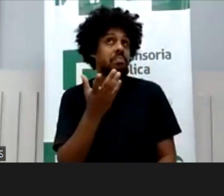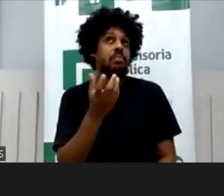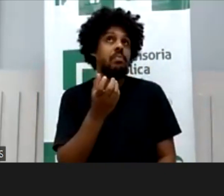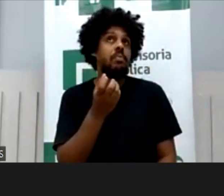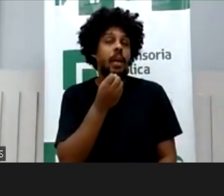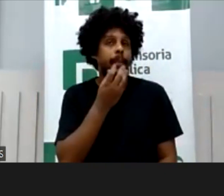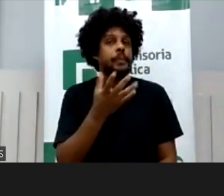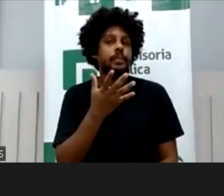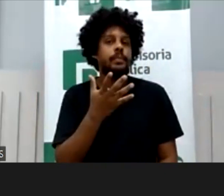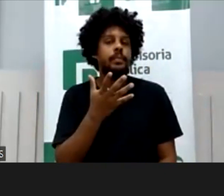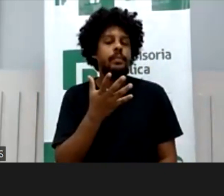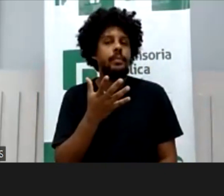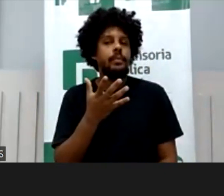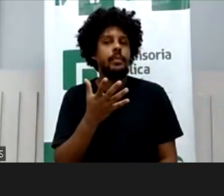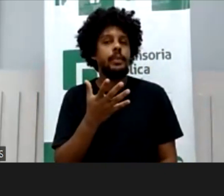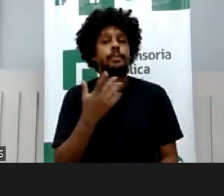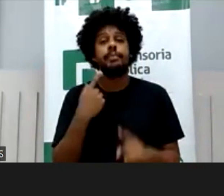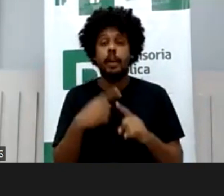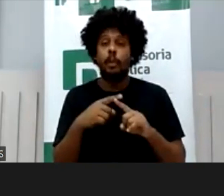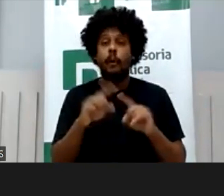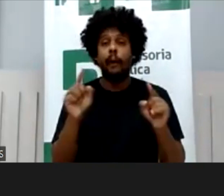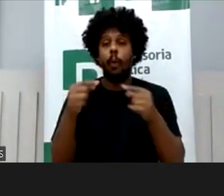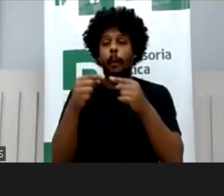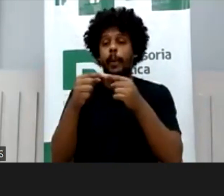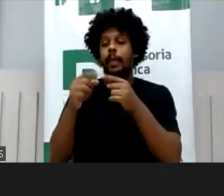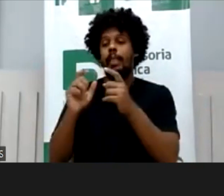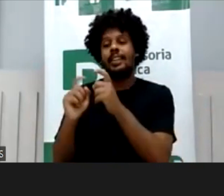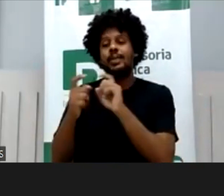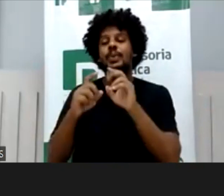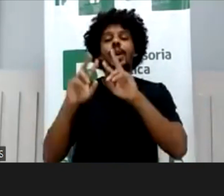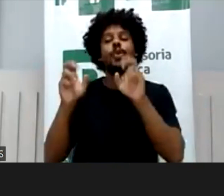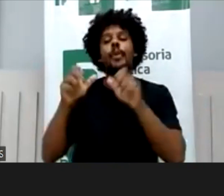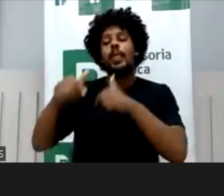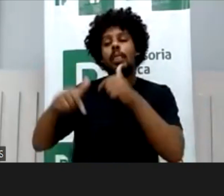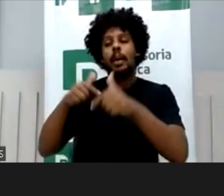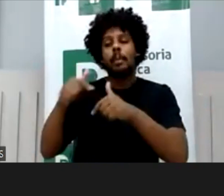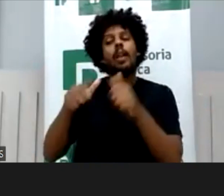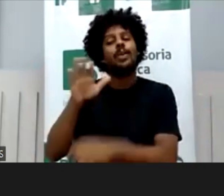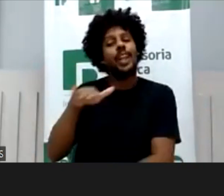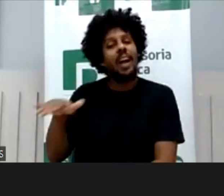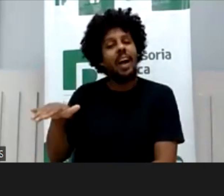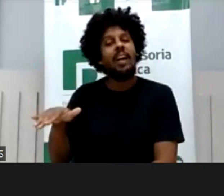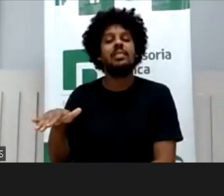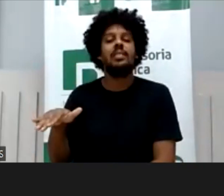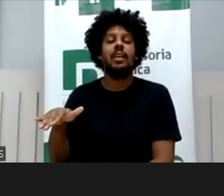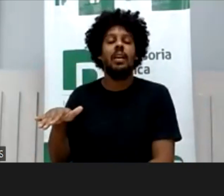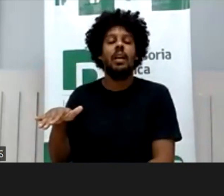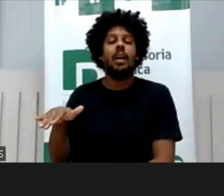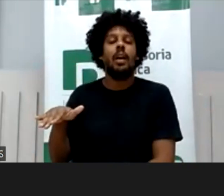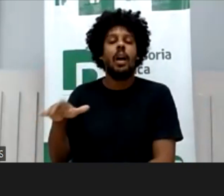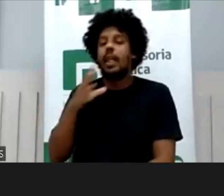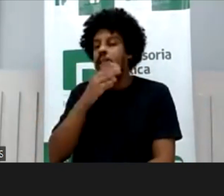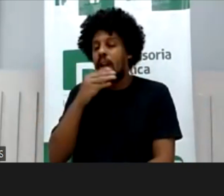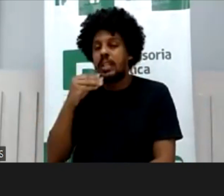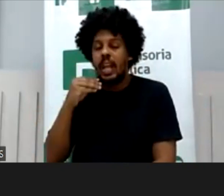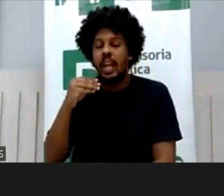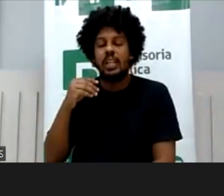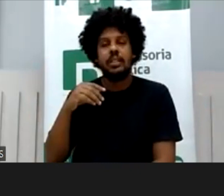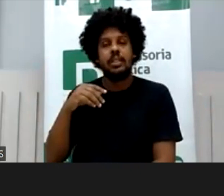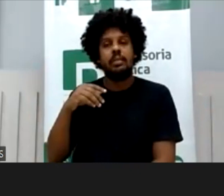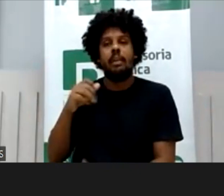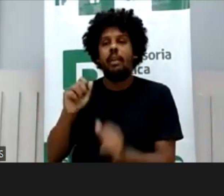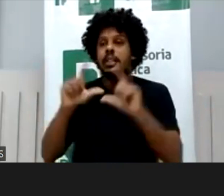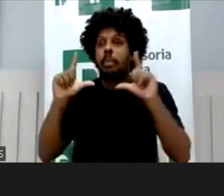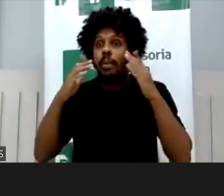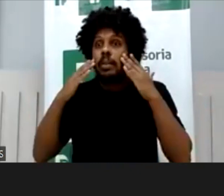similitude grande com essa questão do trabalho envolvendo crianças e adolescentes, a exposição em eventos, às vezes é pior, porque a